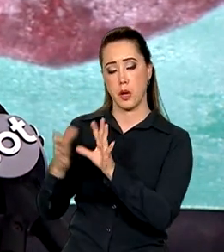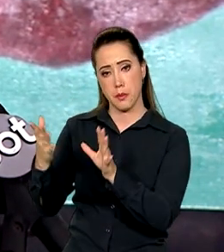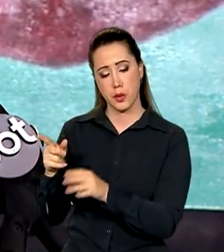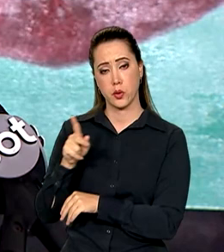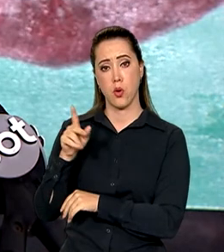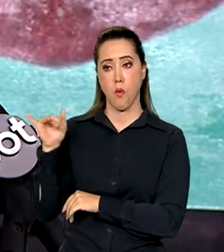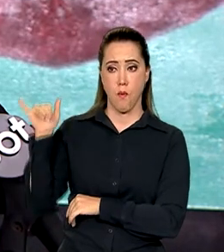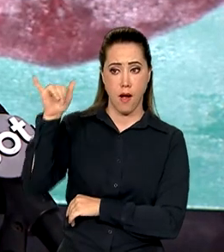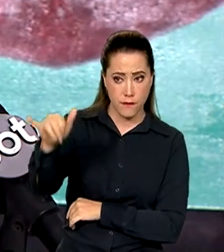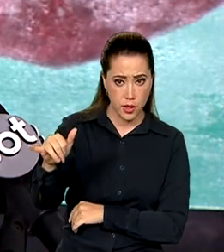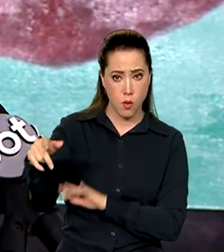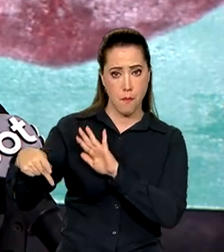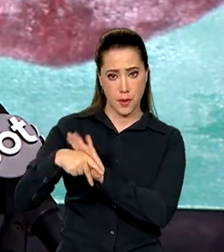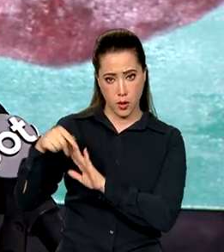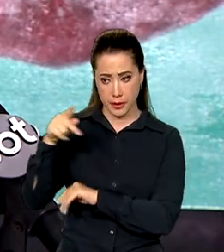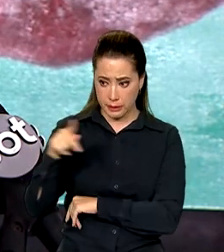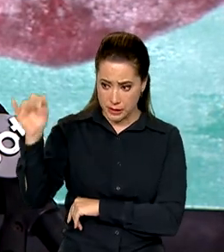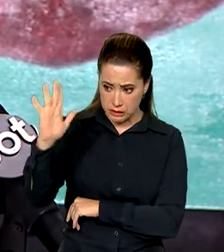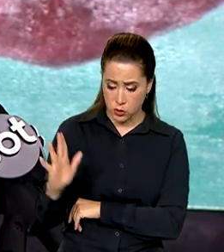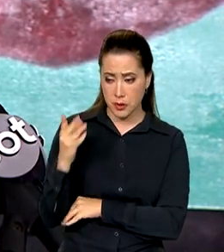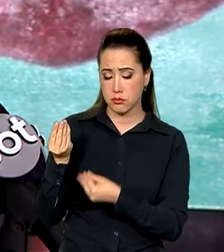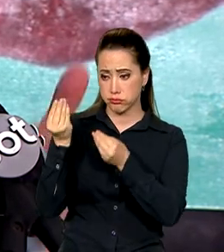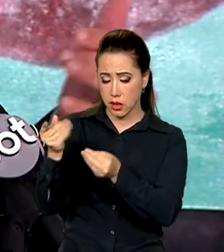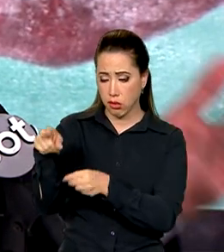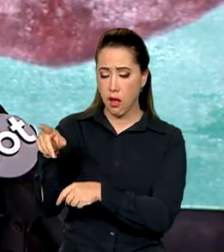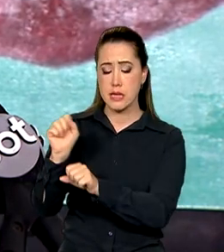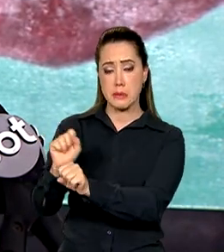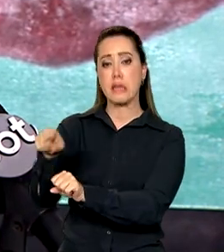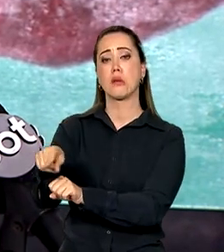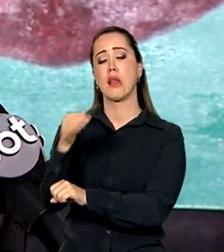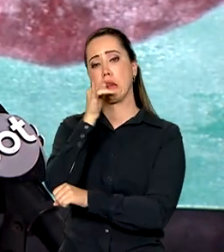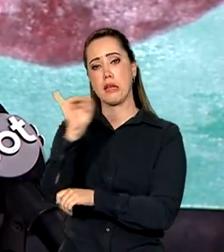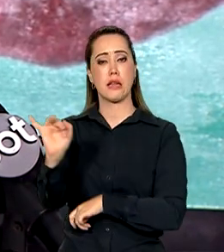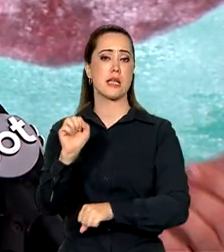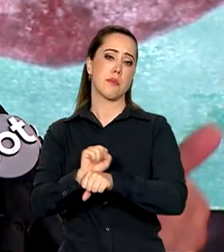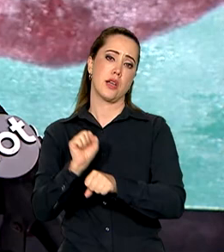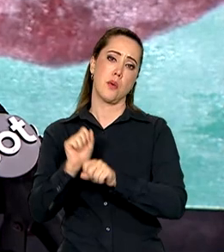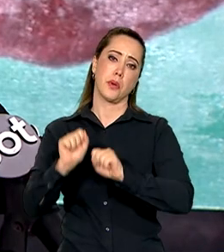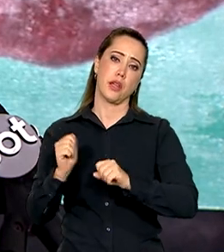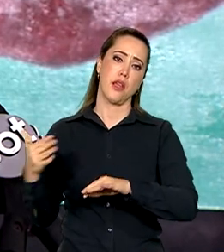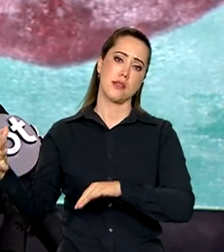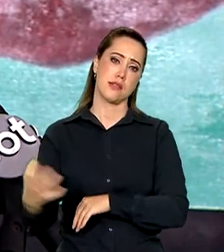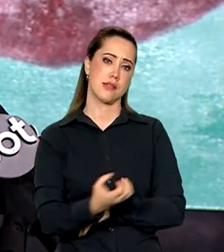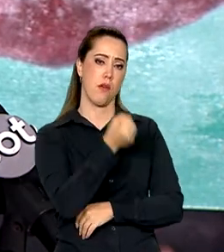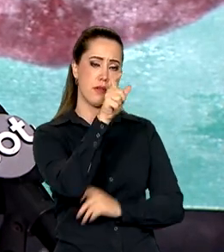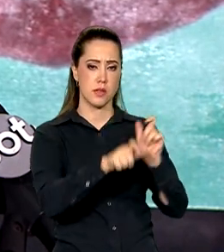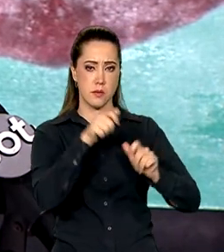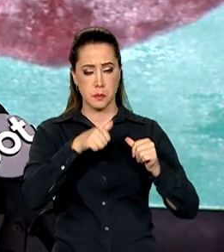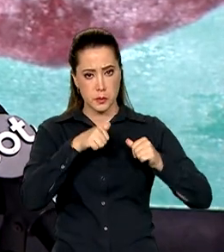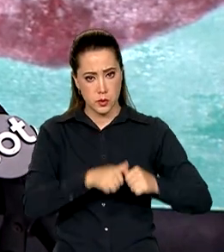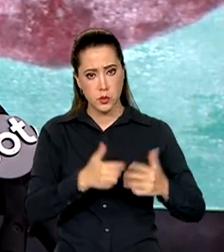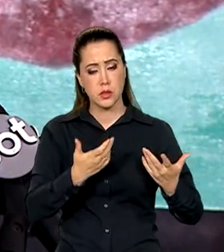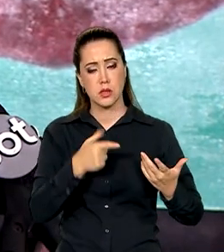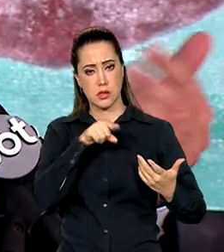na Itália, aguardando a qualquer momento a possibilidade da fronteira ser aberta para que esse avião possa ser deslocado para o